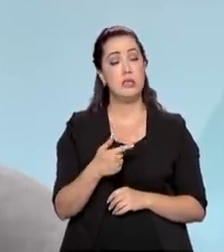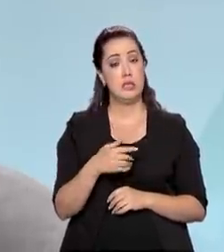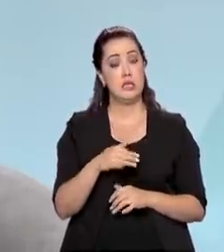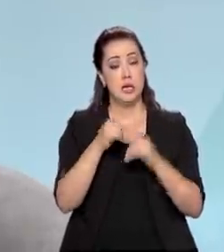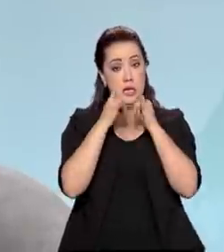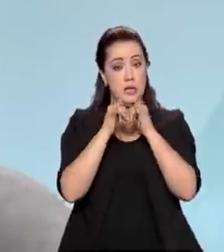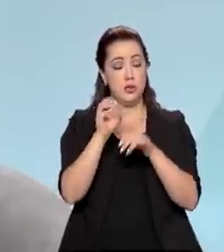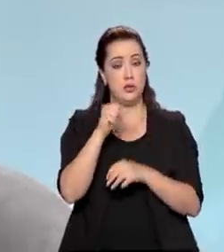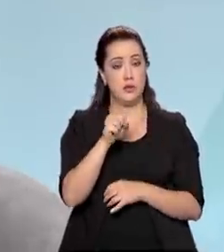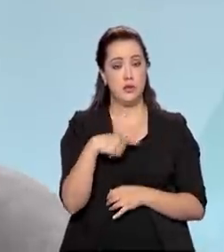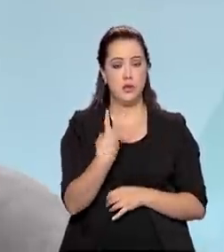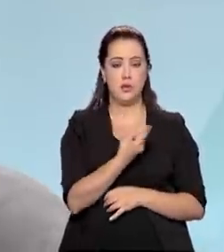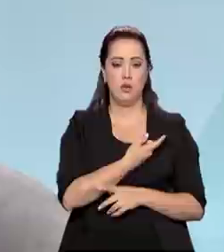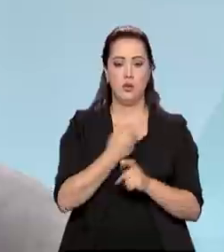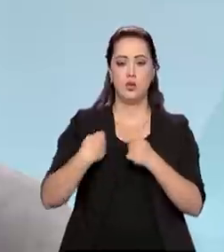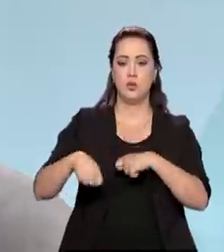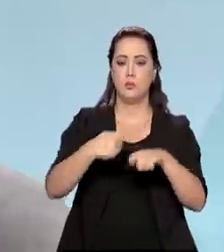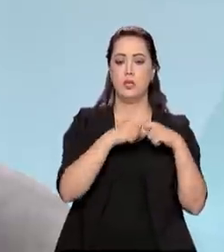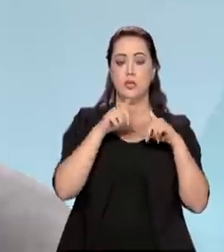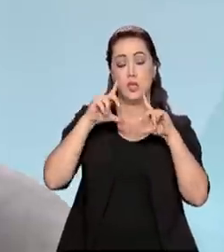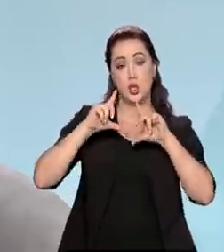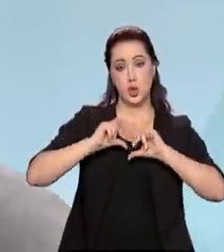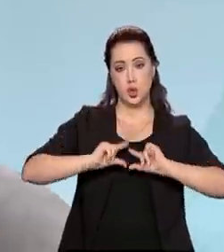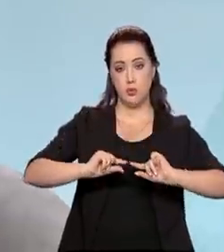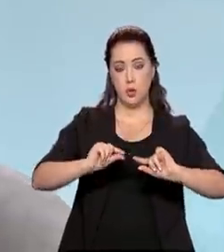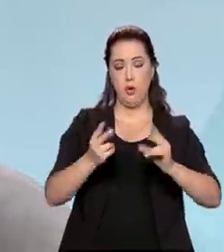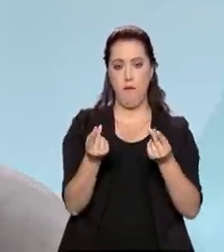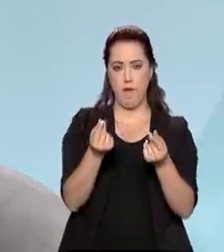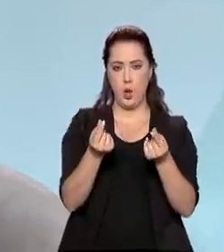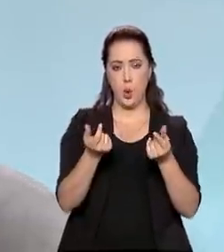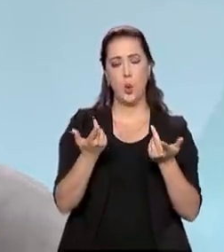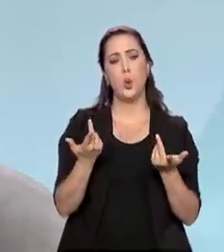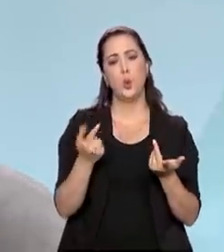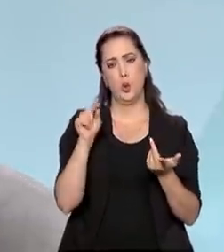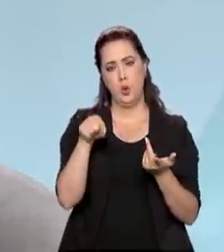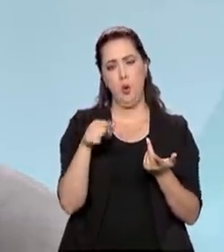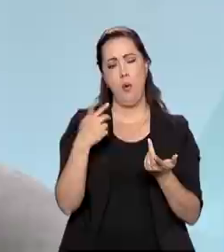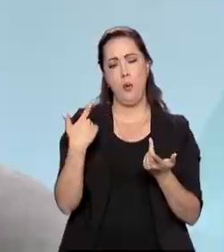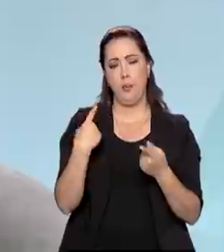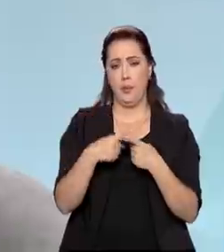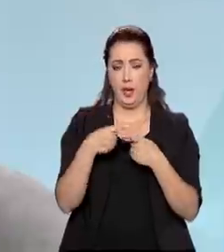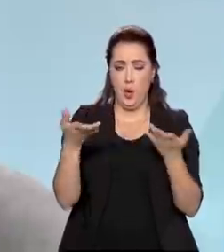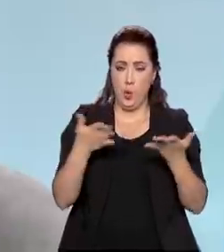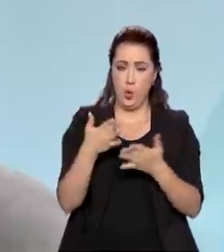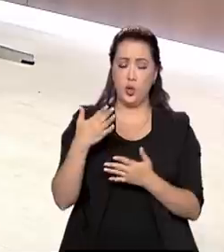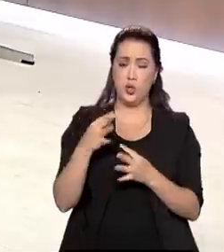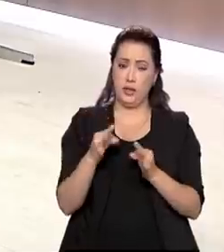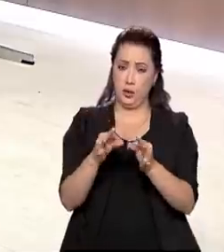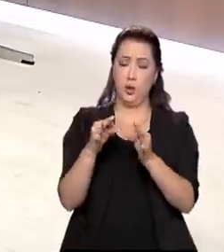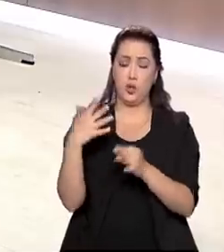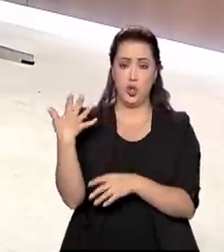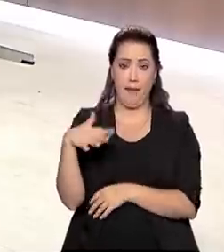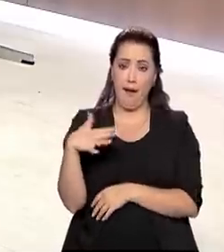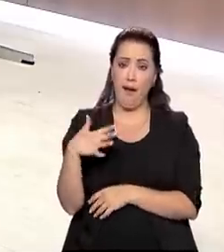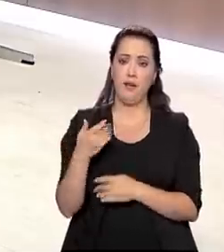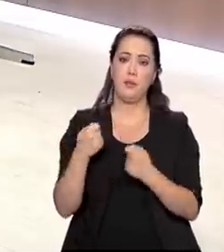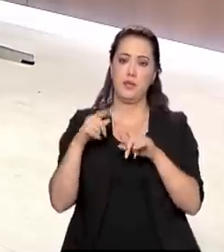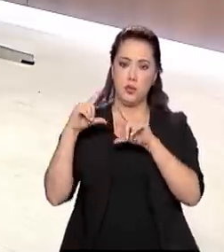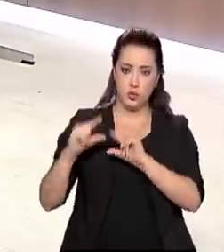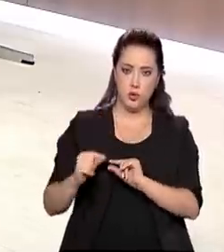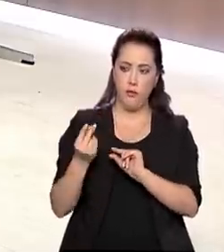energia. Então, gente precisa reduzir o custo dessa tecnologia para que eles possam ser